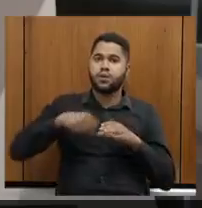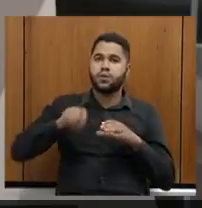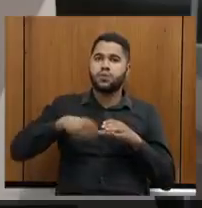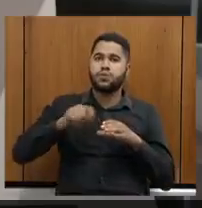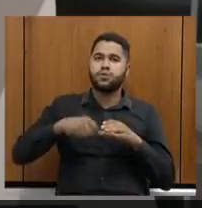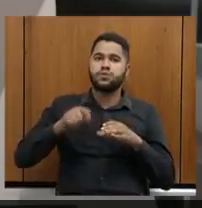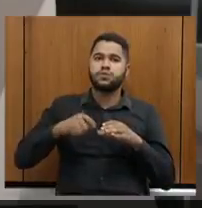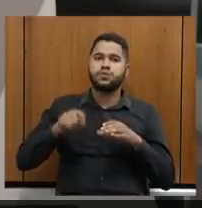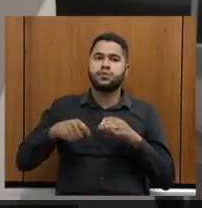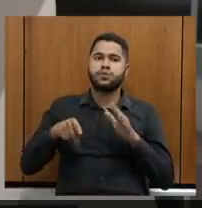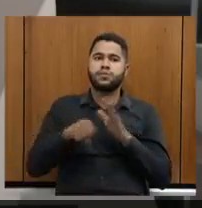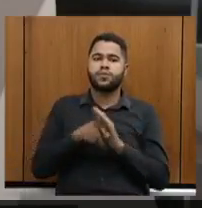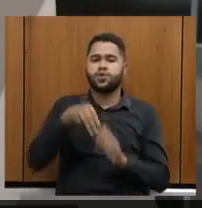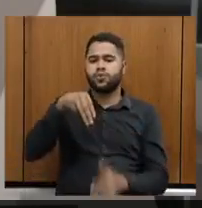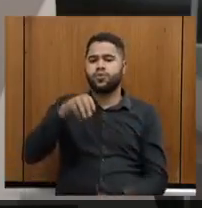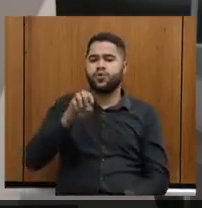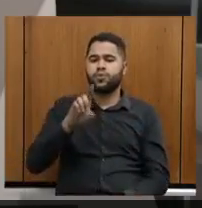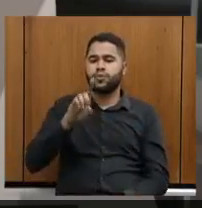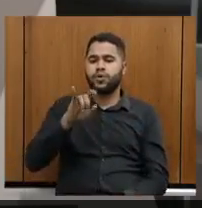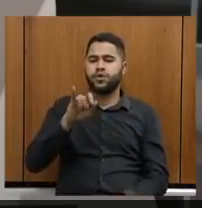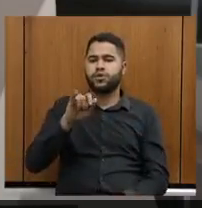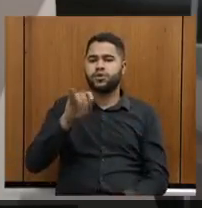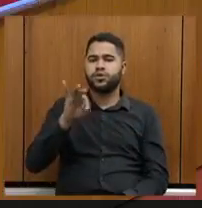mediterrânea a nível mundial.